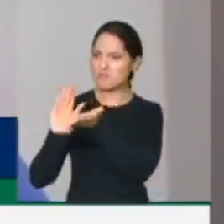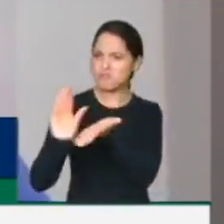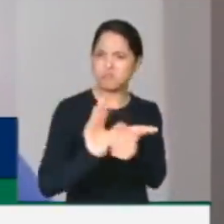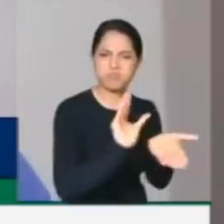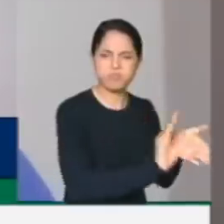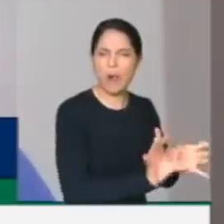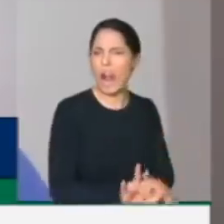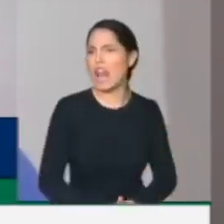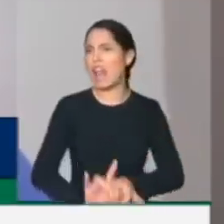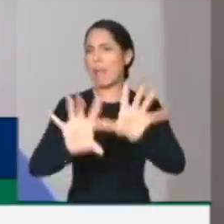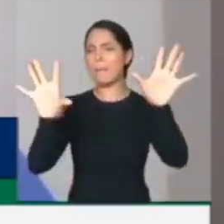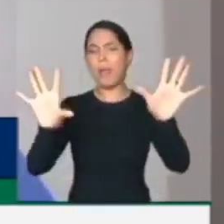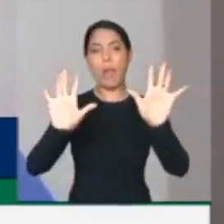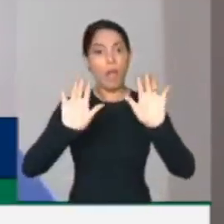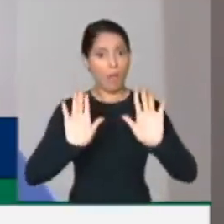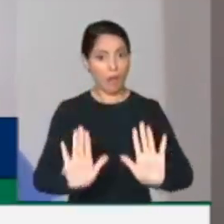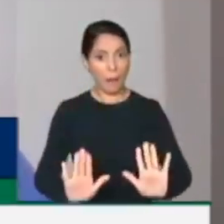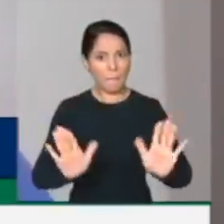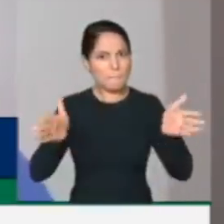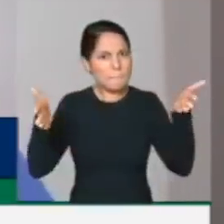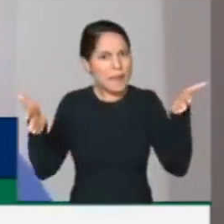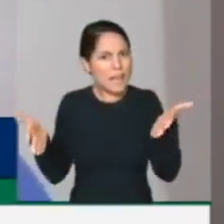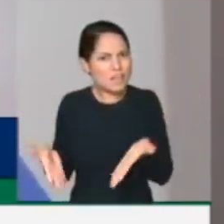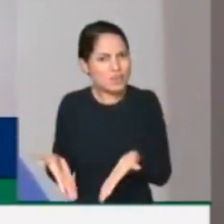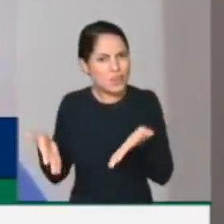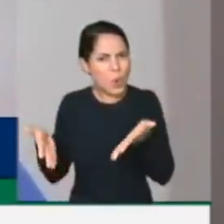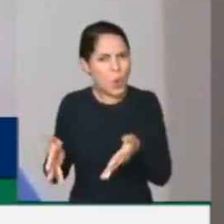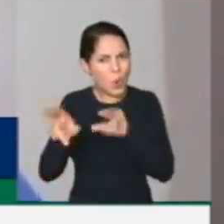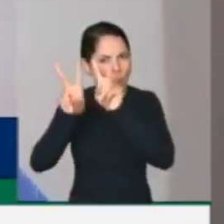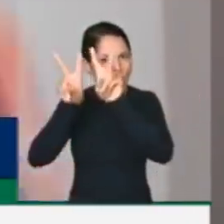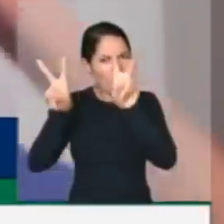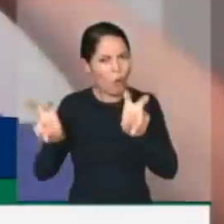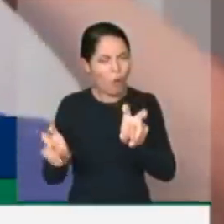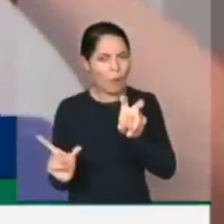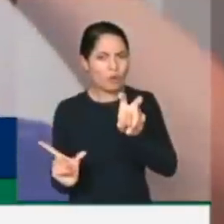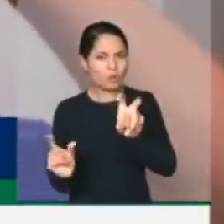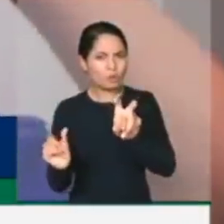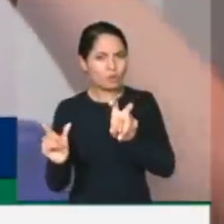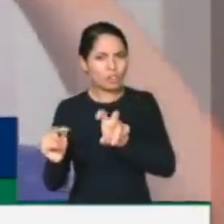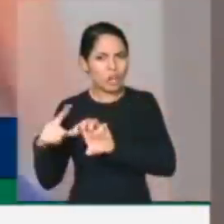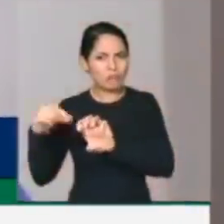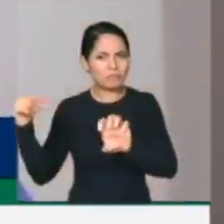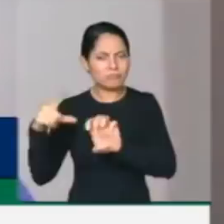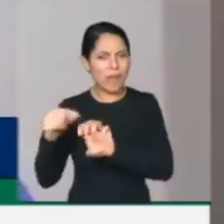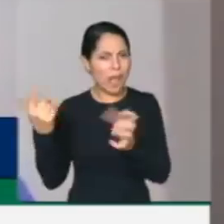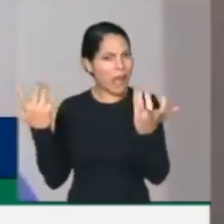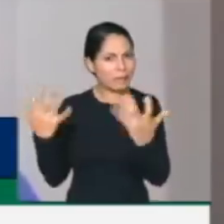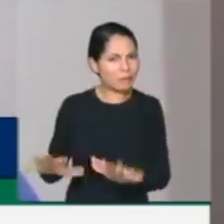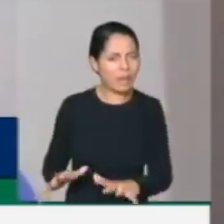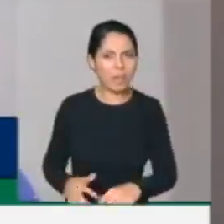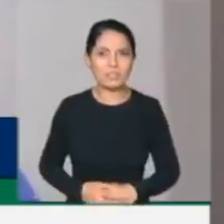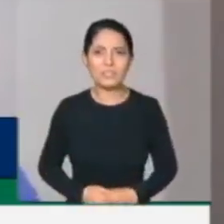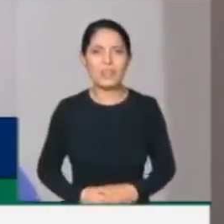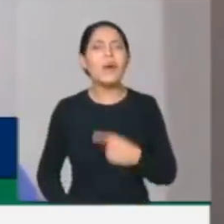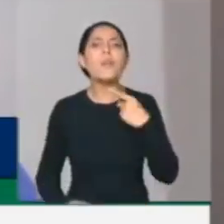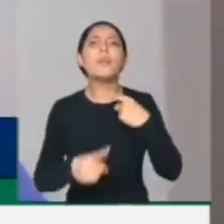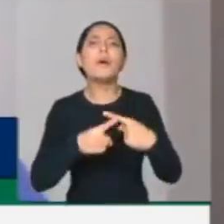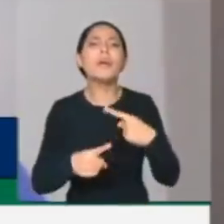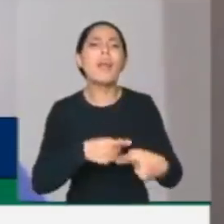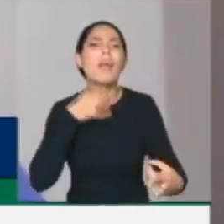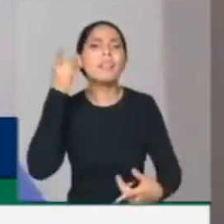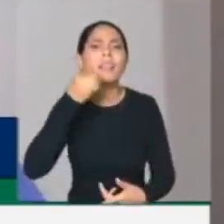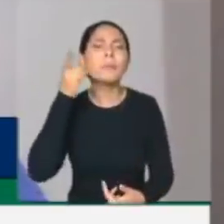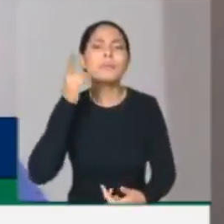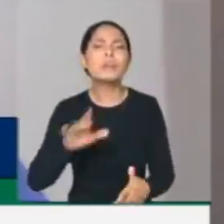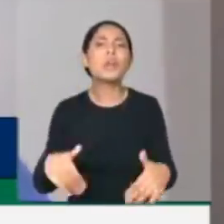liberar o dinheiro via desoneração da folha de pagamento para os empregadores. Eu me pergunto o que esses deputados têm contra quem paga